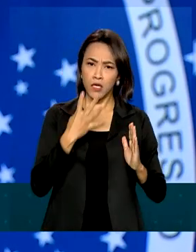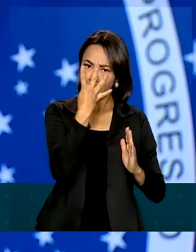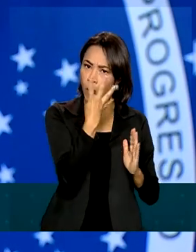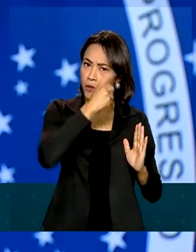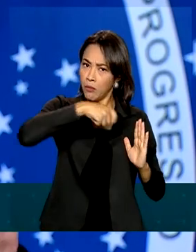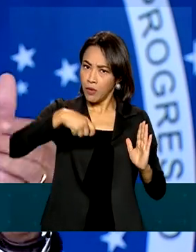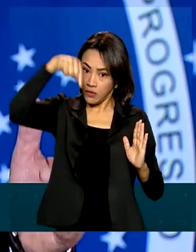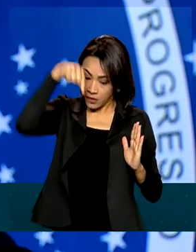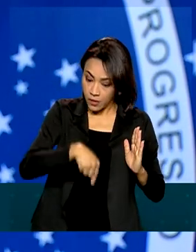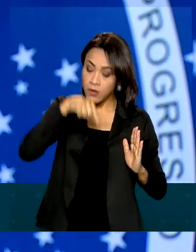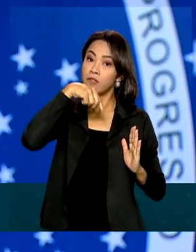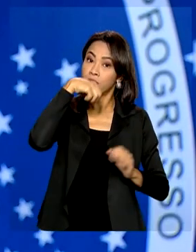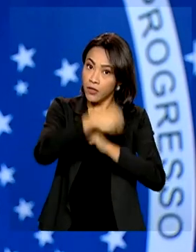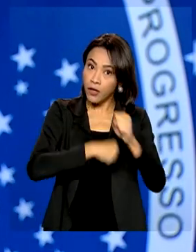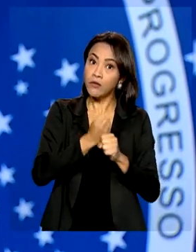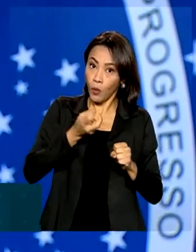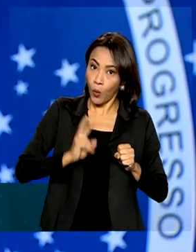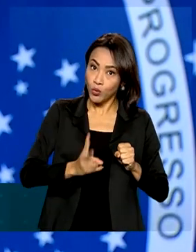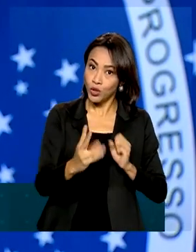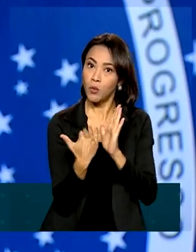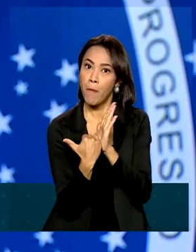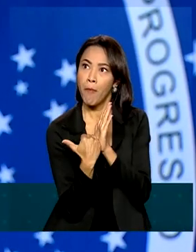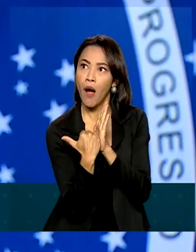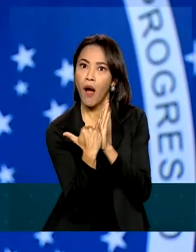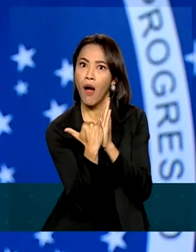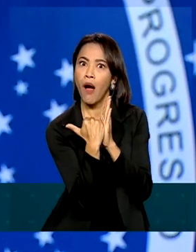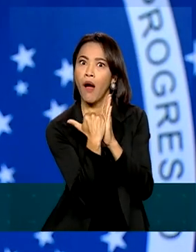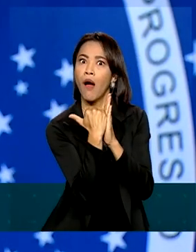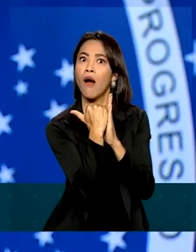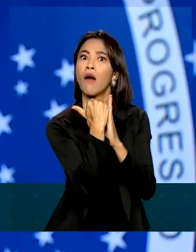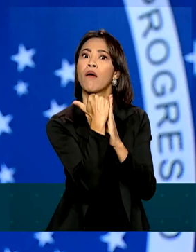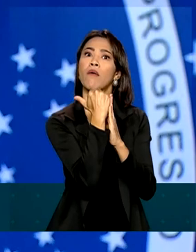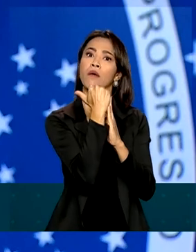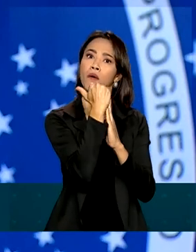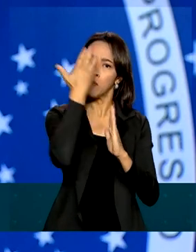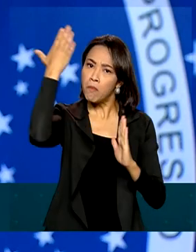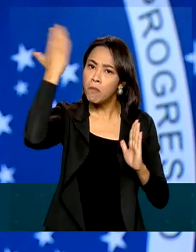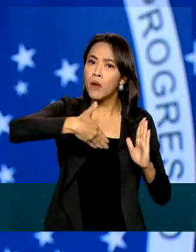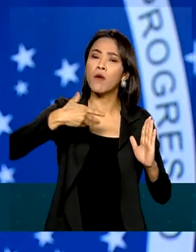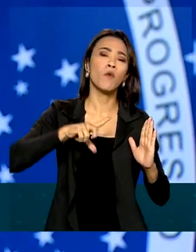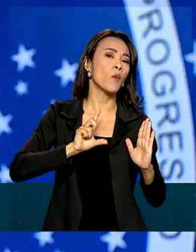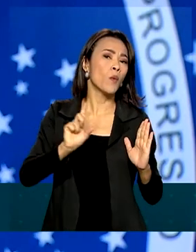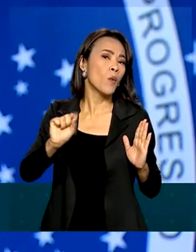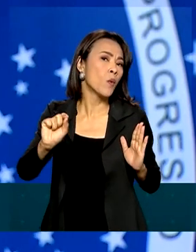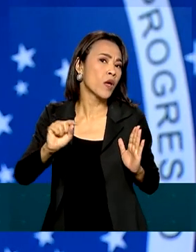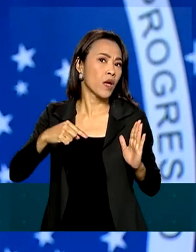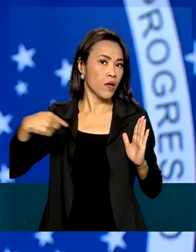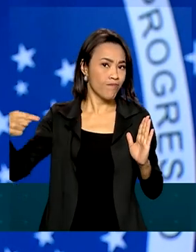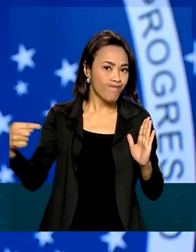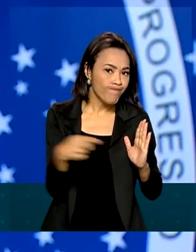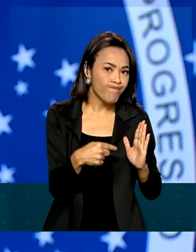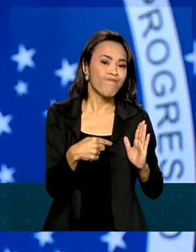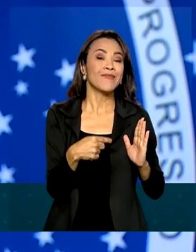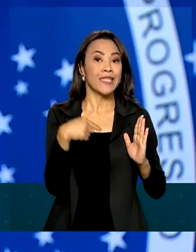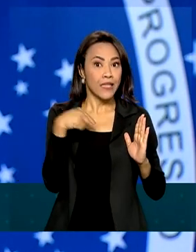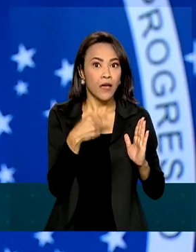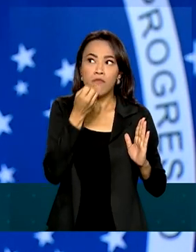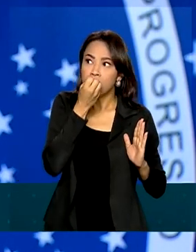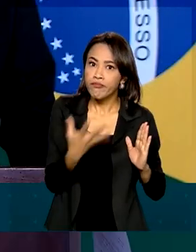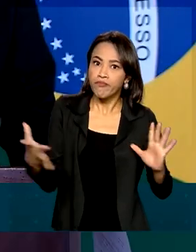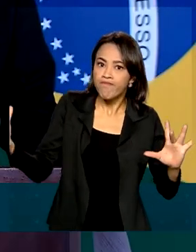desse ano, esse aumento também continua a progredir, demonstrando então a fortaleza desse